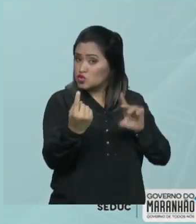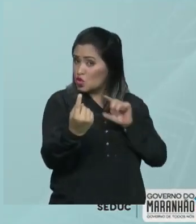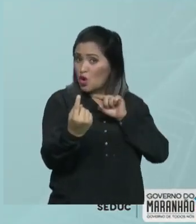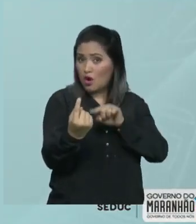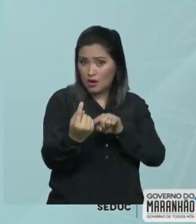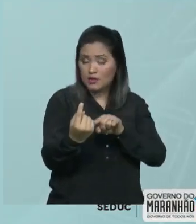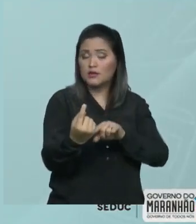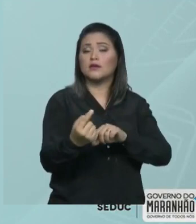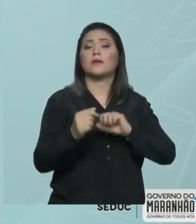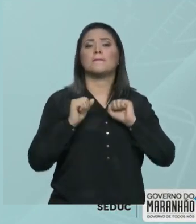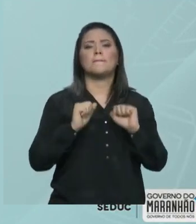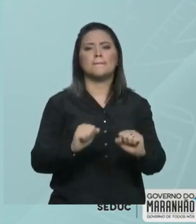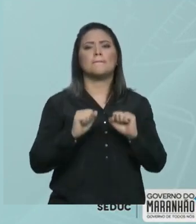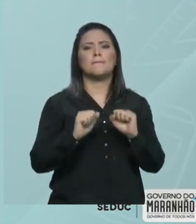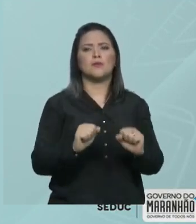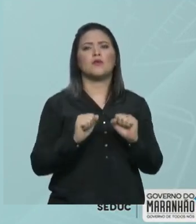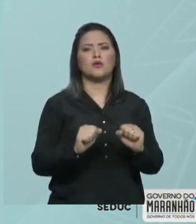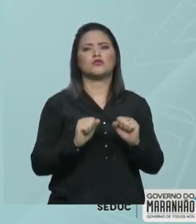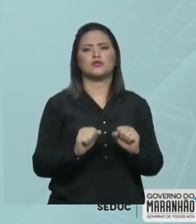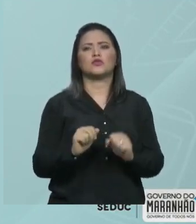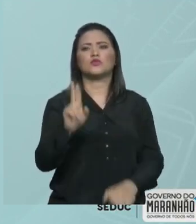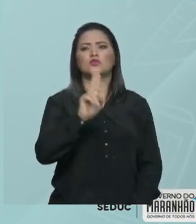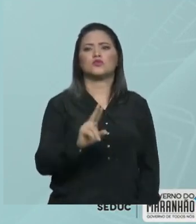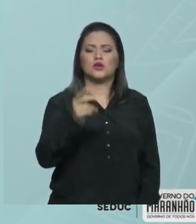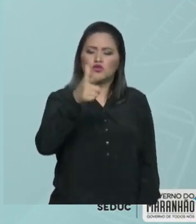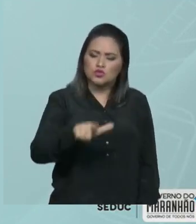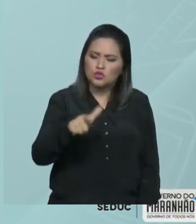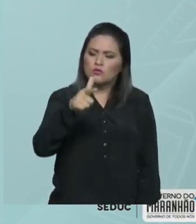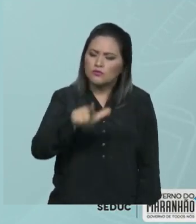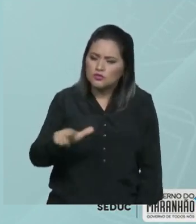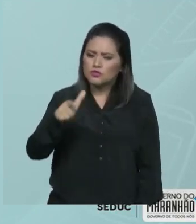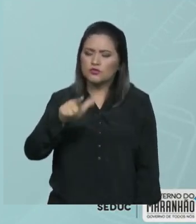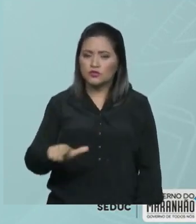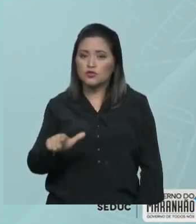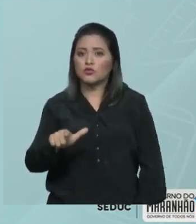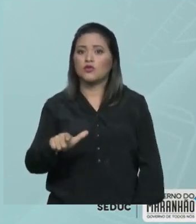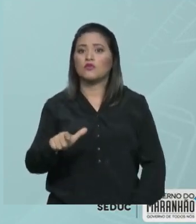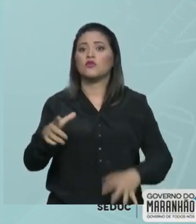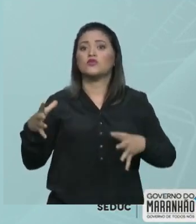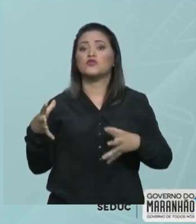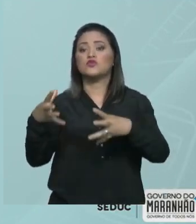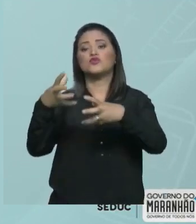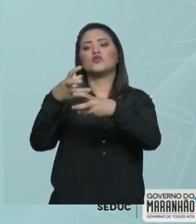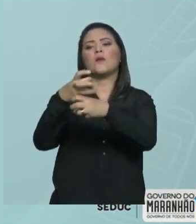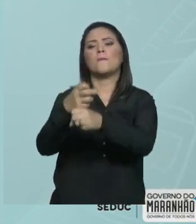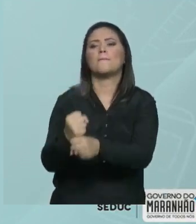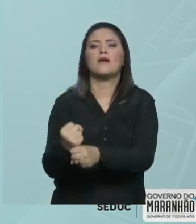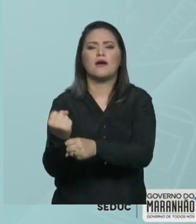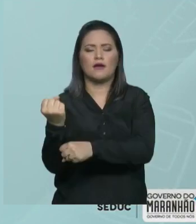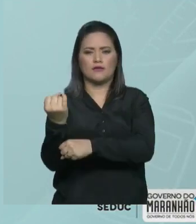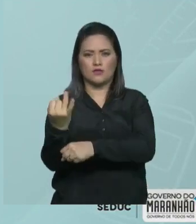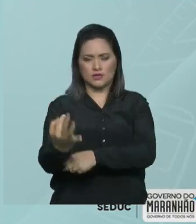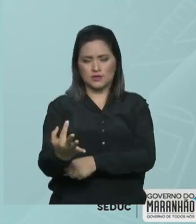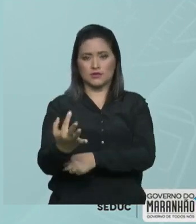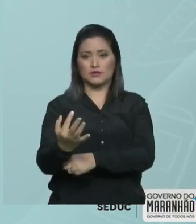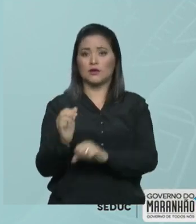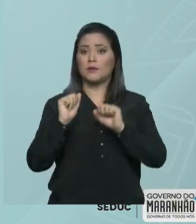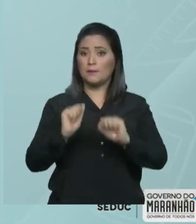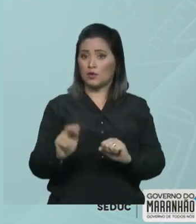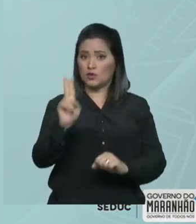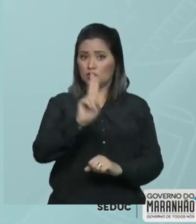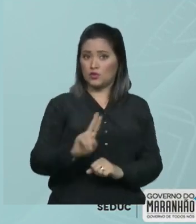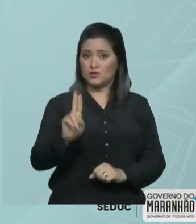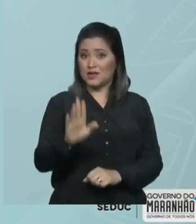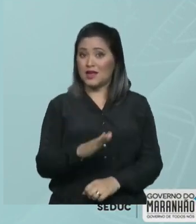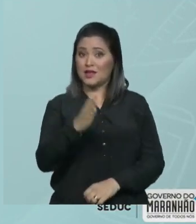podem ser repetidos, tendo seus valores adicionados. Isso pode ocorrer no